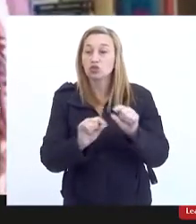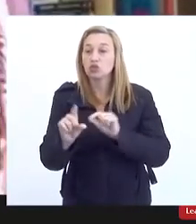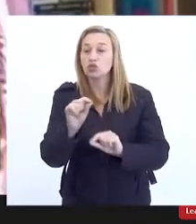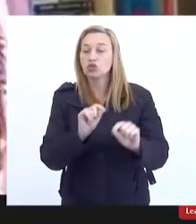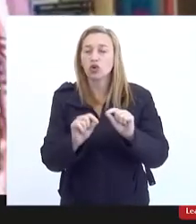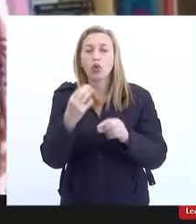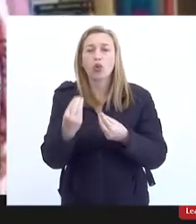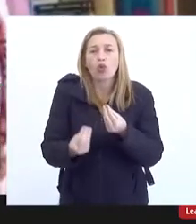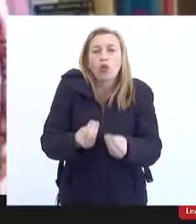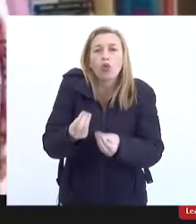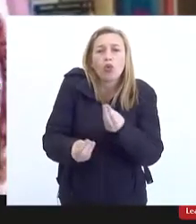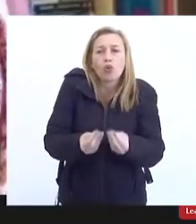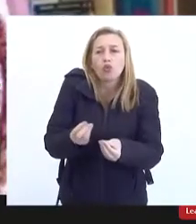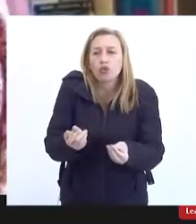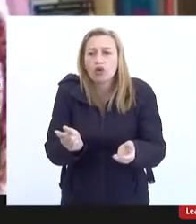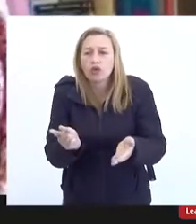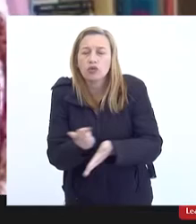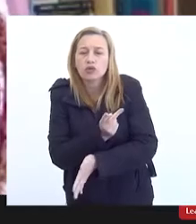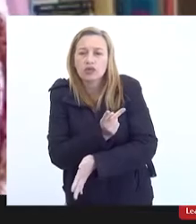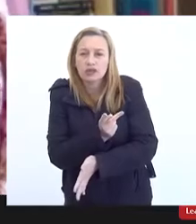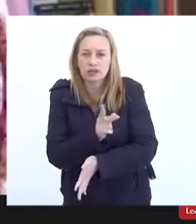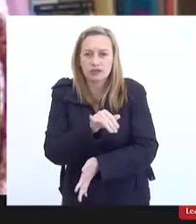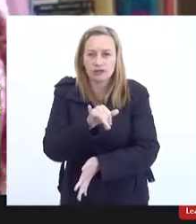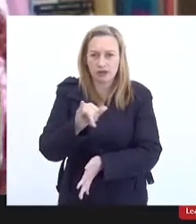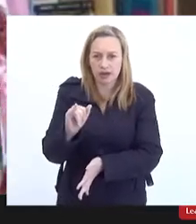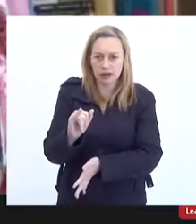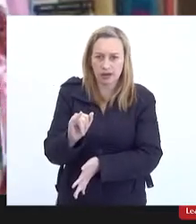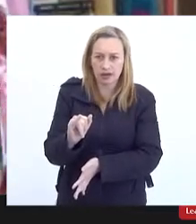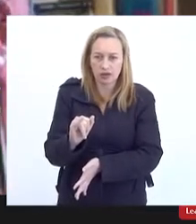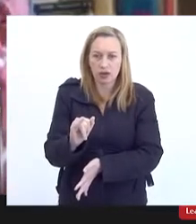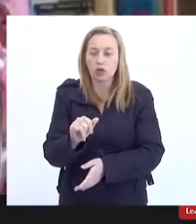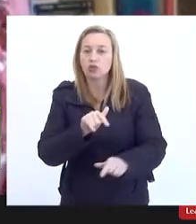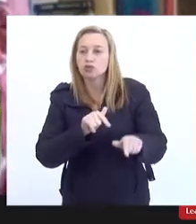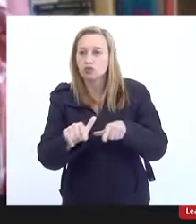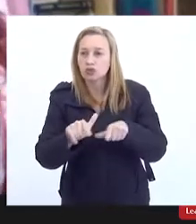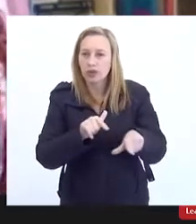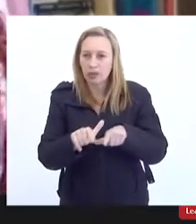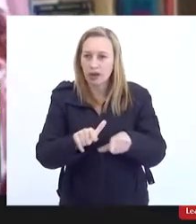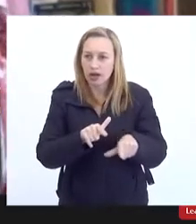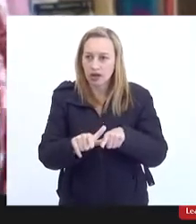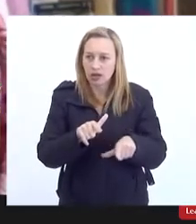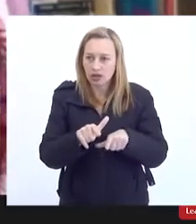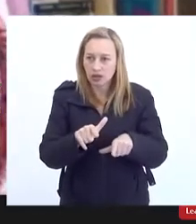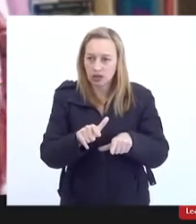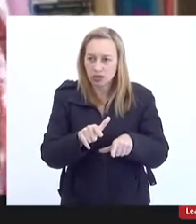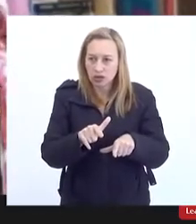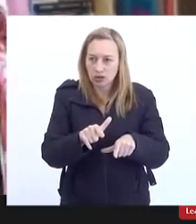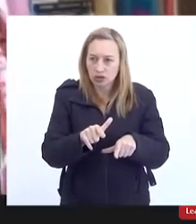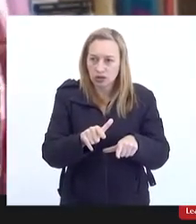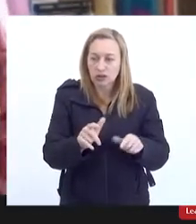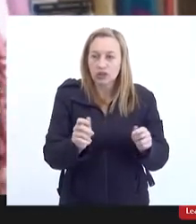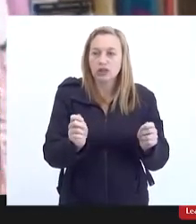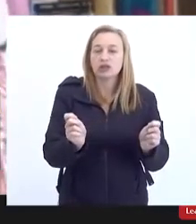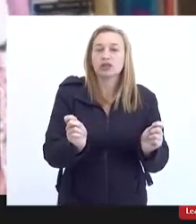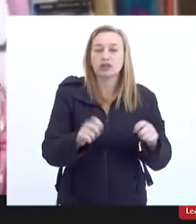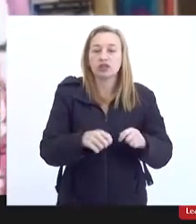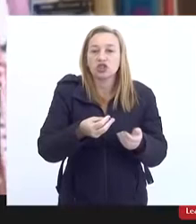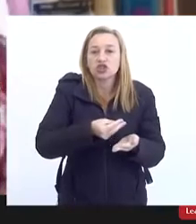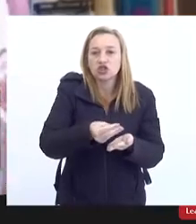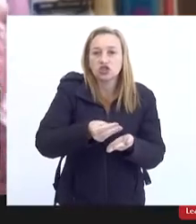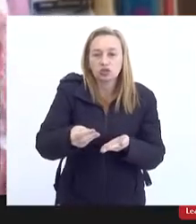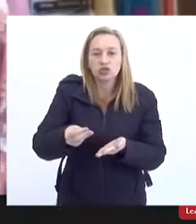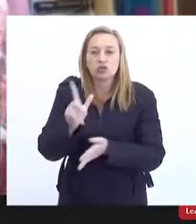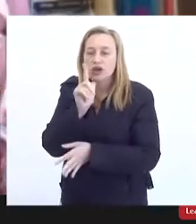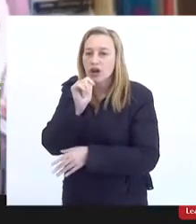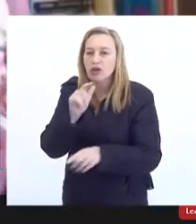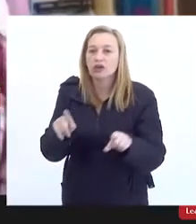como vai acontecer o serviço de concessão, de captação, de distribuição da água,